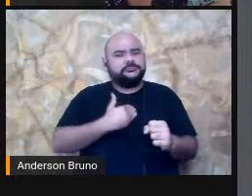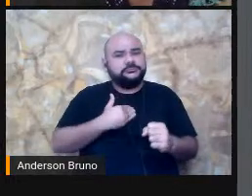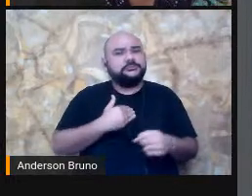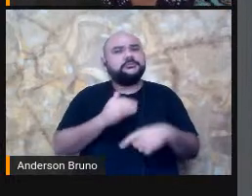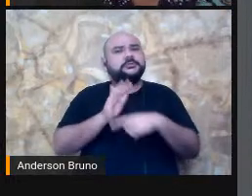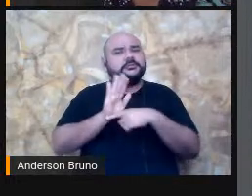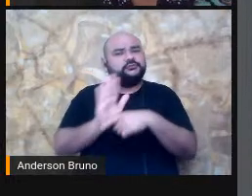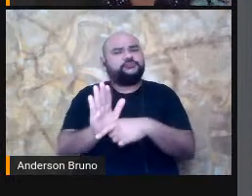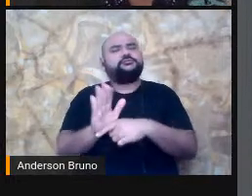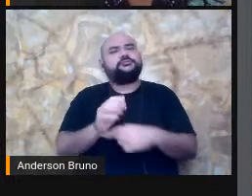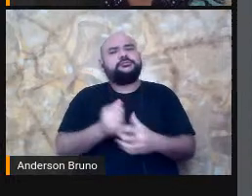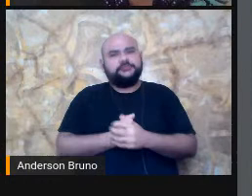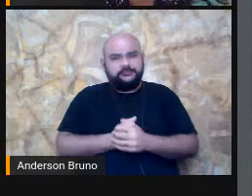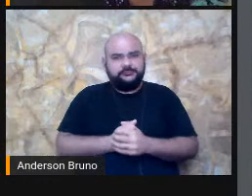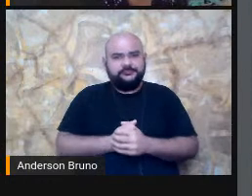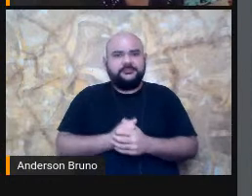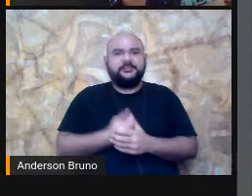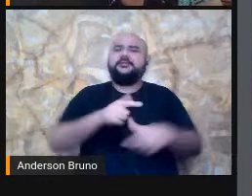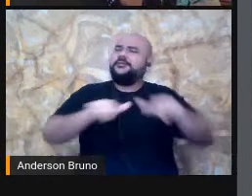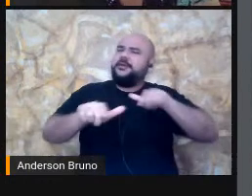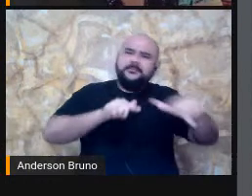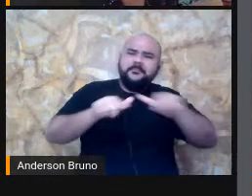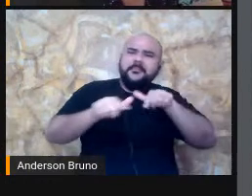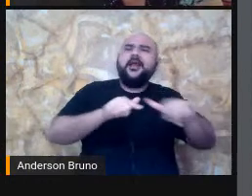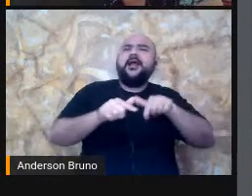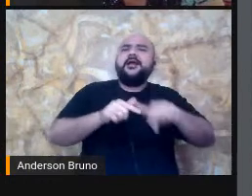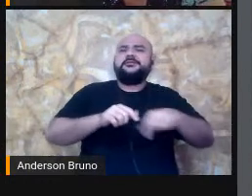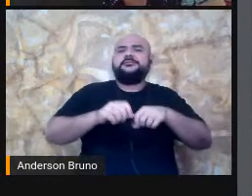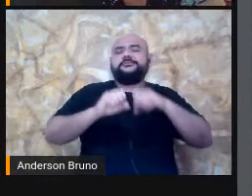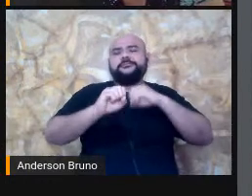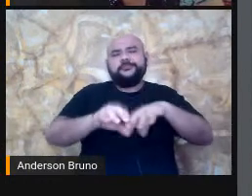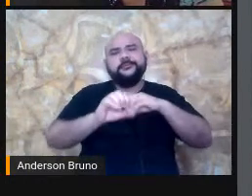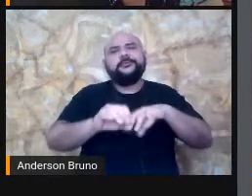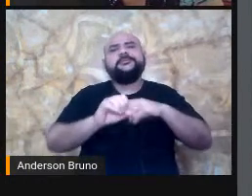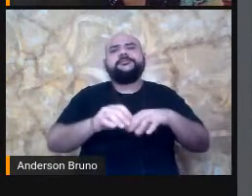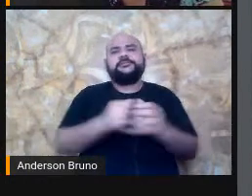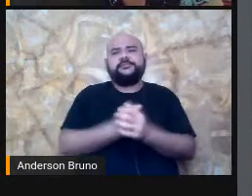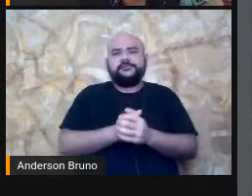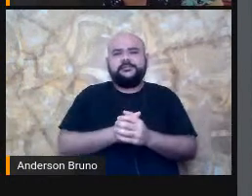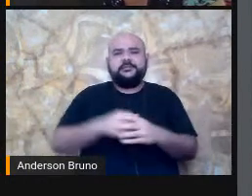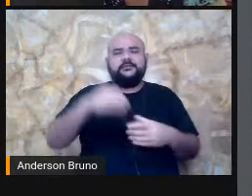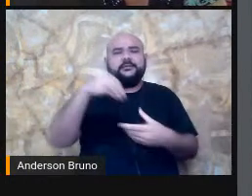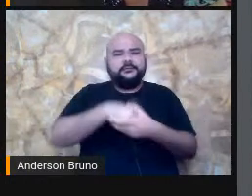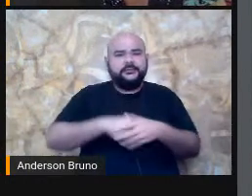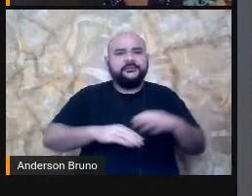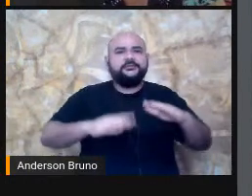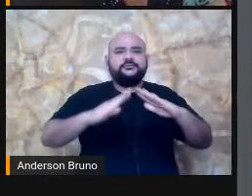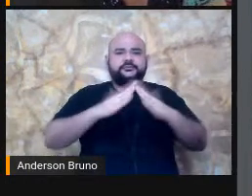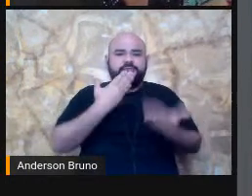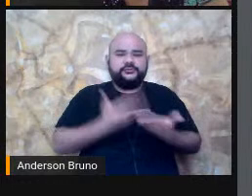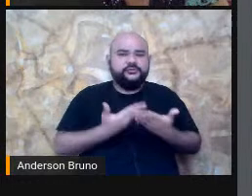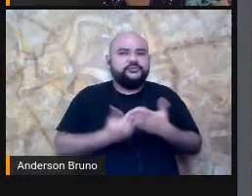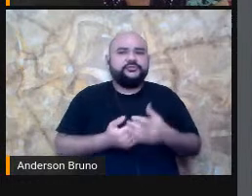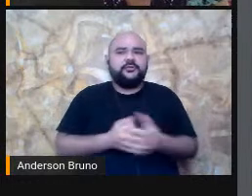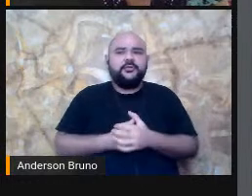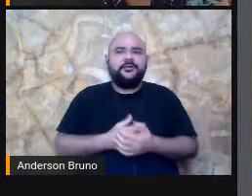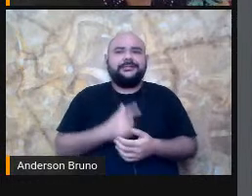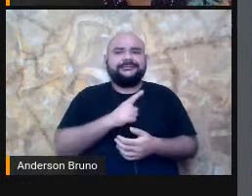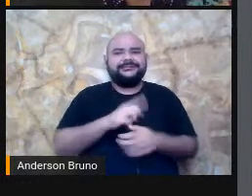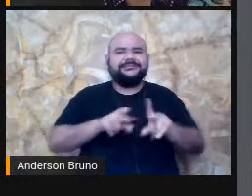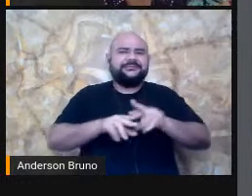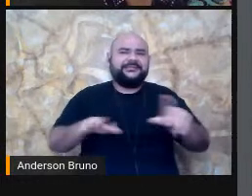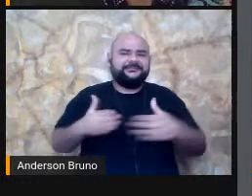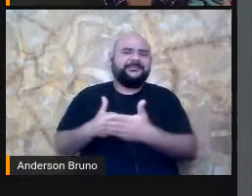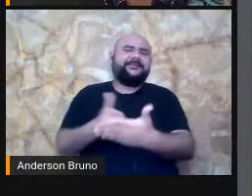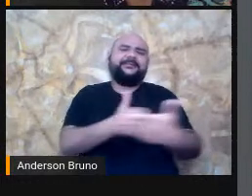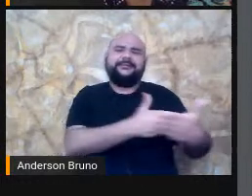Dentro Da educação Dentro Da escola Com muitas Dificuldades Também Também Mas com Uma